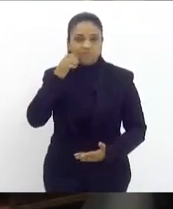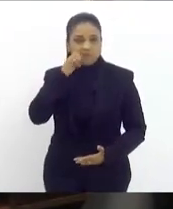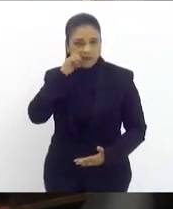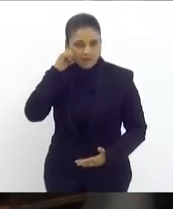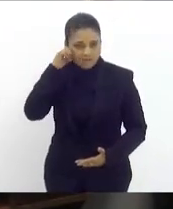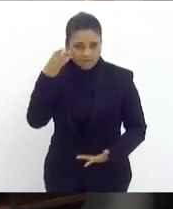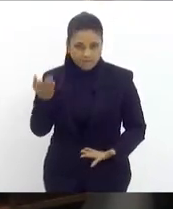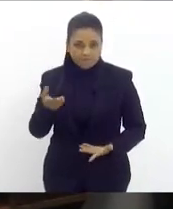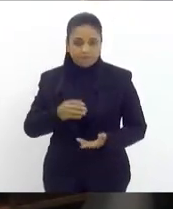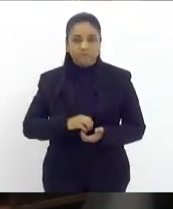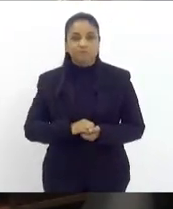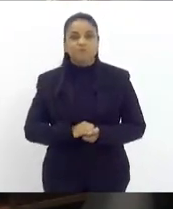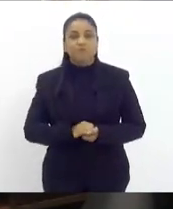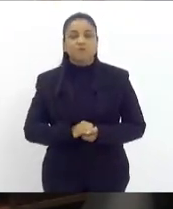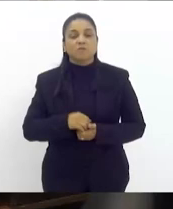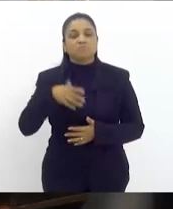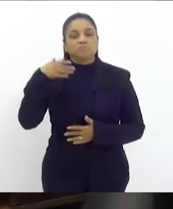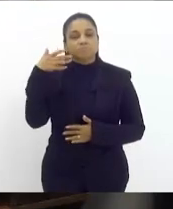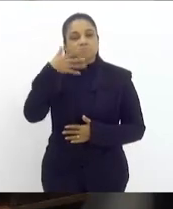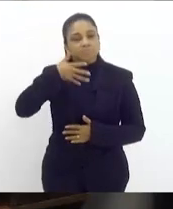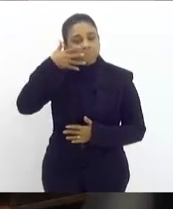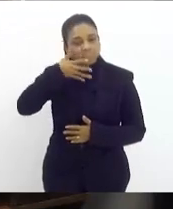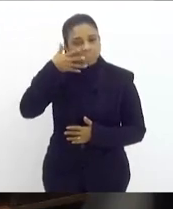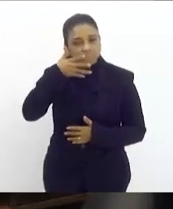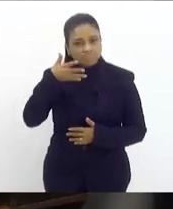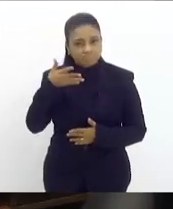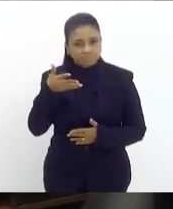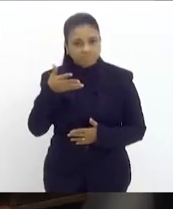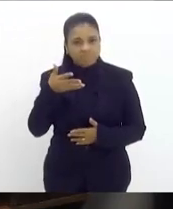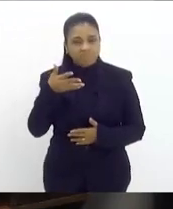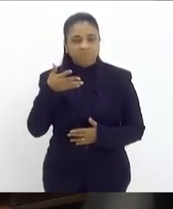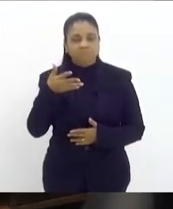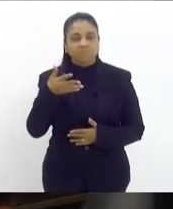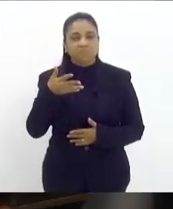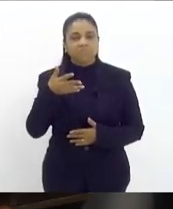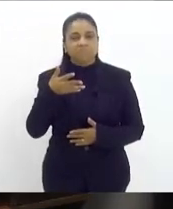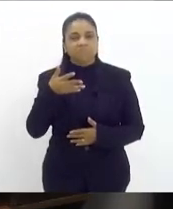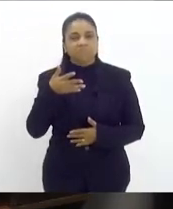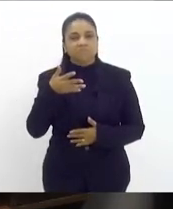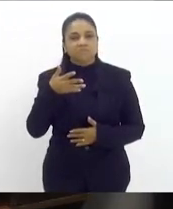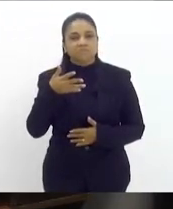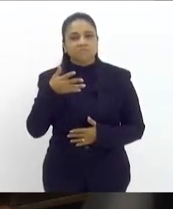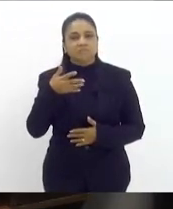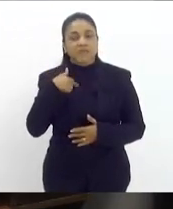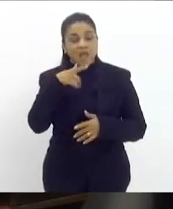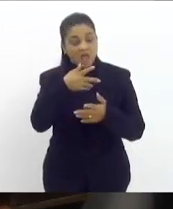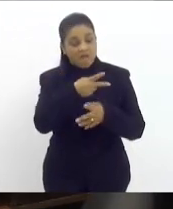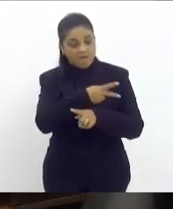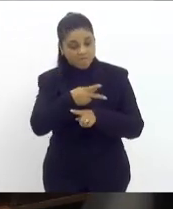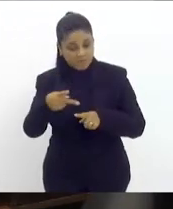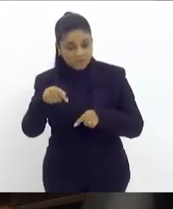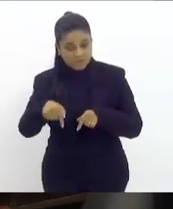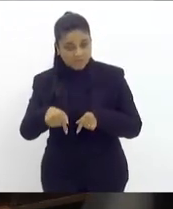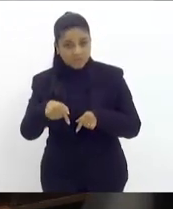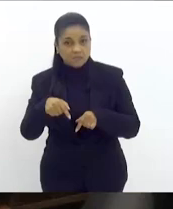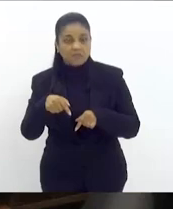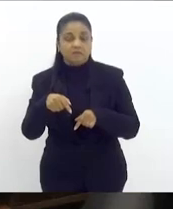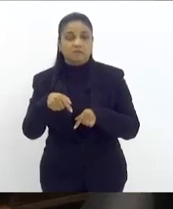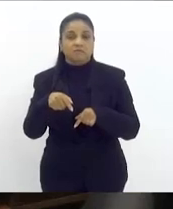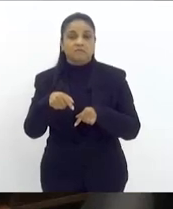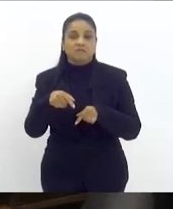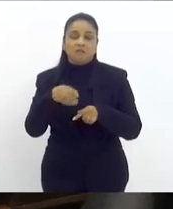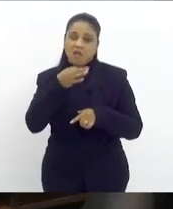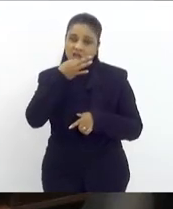oi gostaria de falar né é sobre exatamente essa visita que está sendo duramente